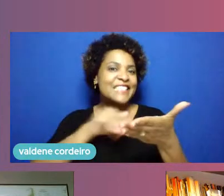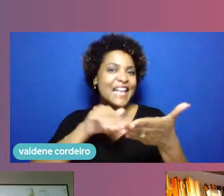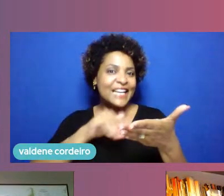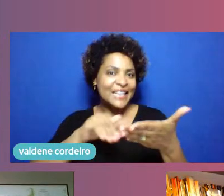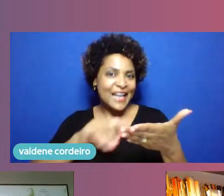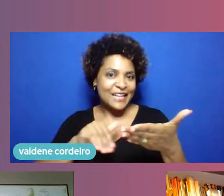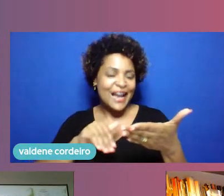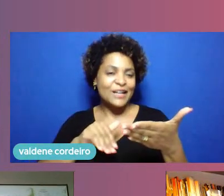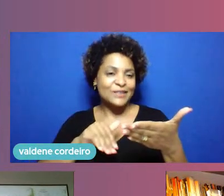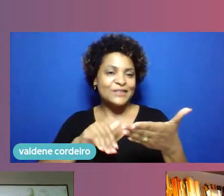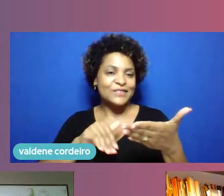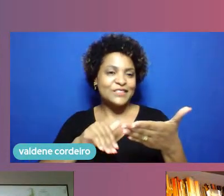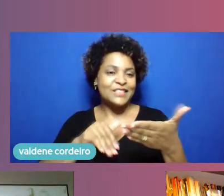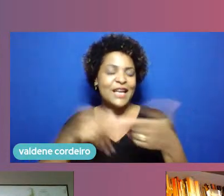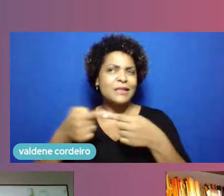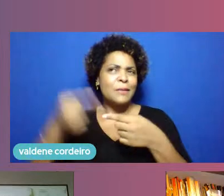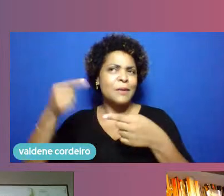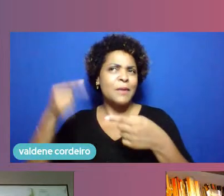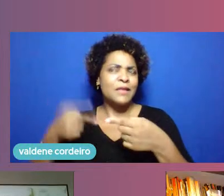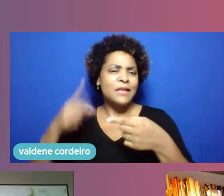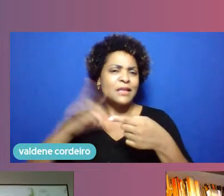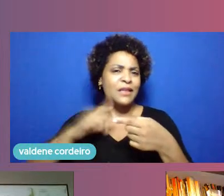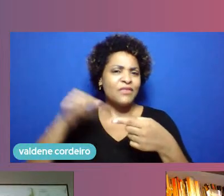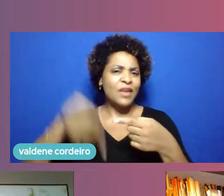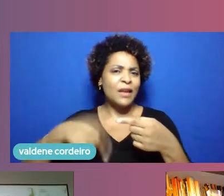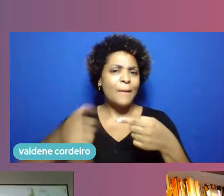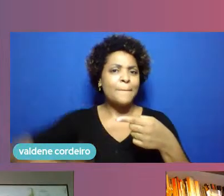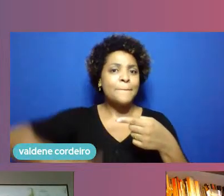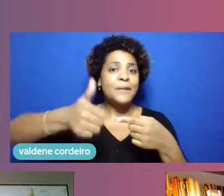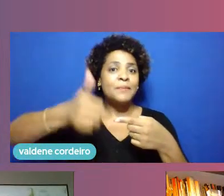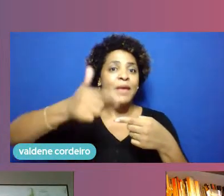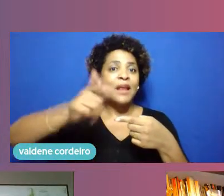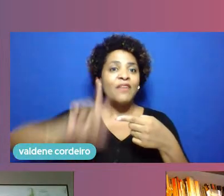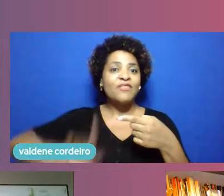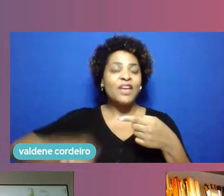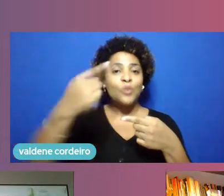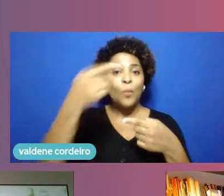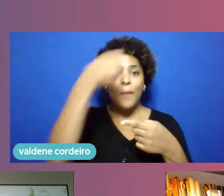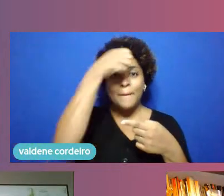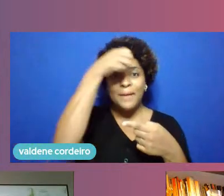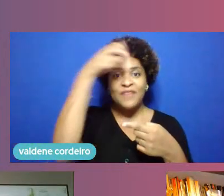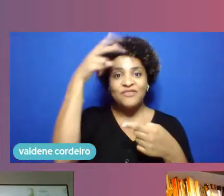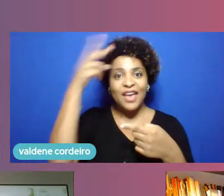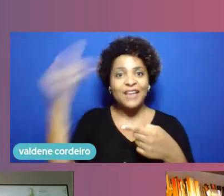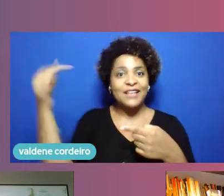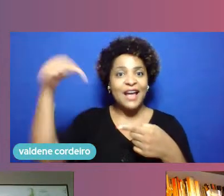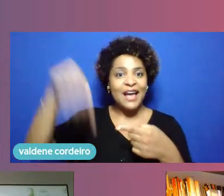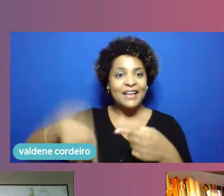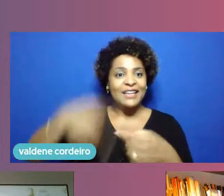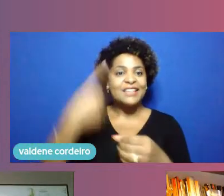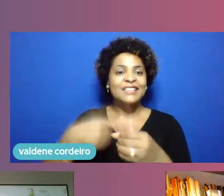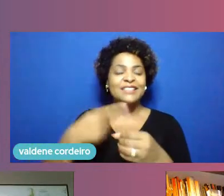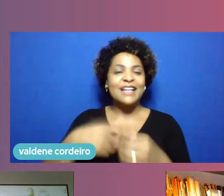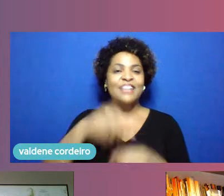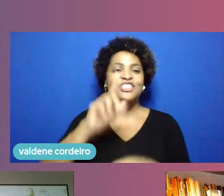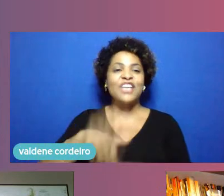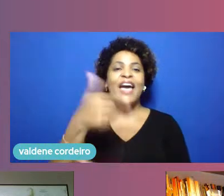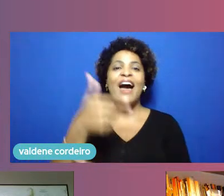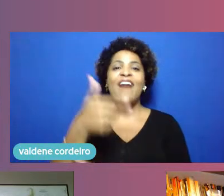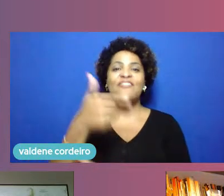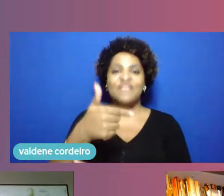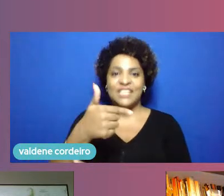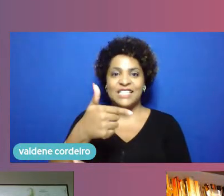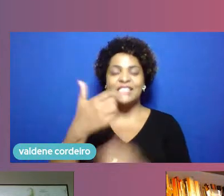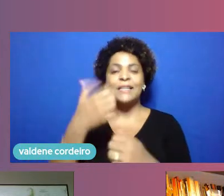semana passada tivemos pela primeira vez uma prefeita à frente da cidade que a vice-prefeita Isabela assumiu enquanto o prefeito estava